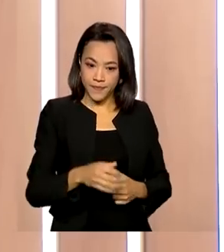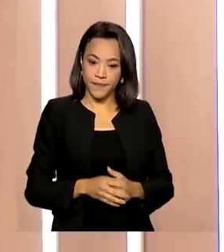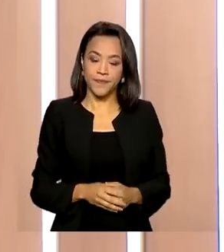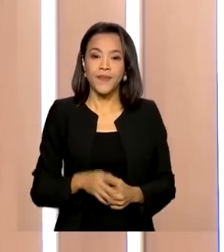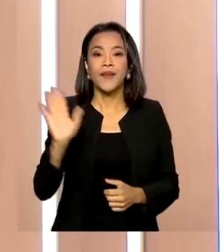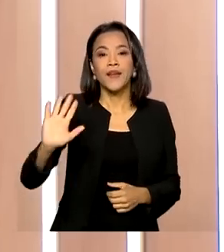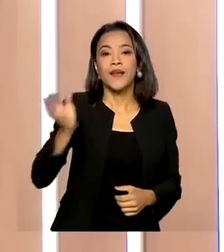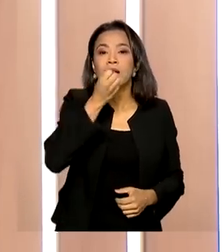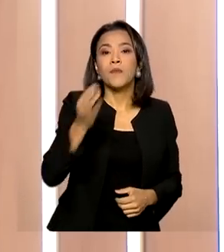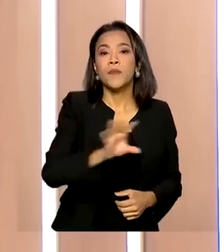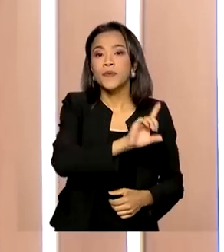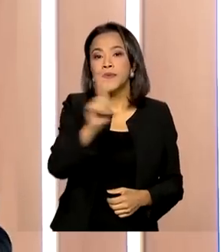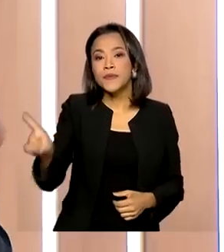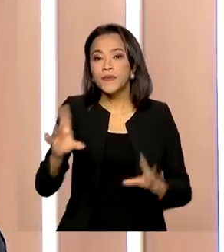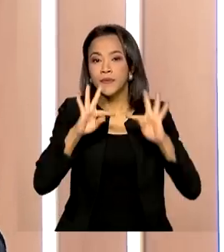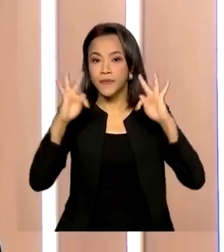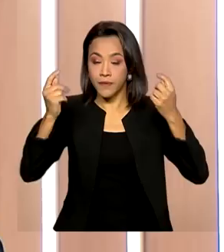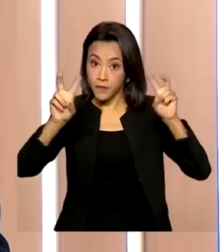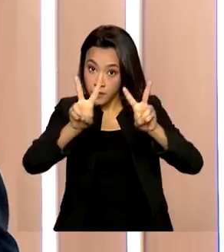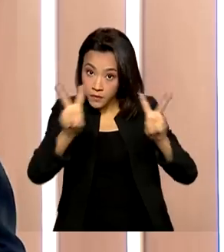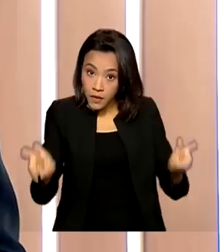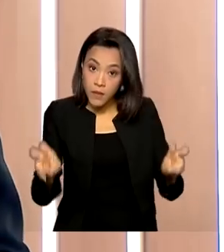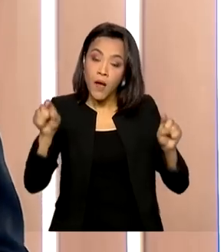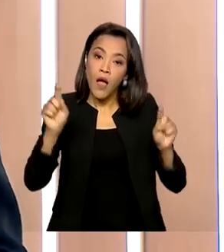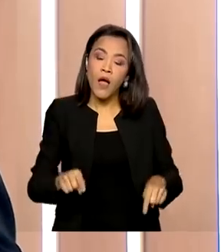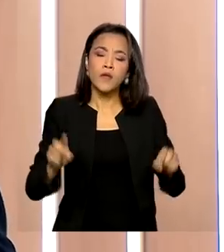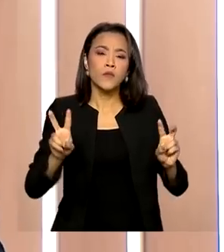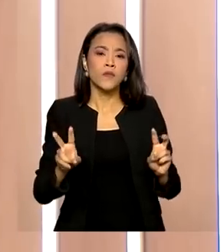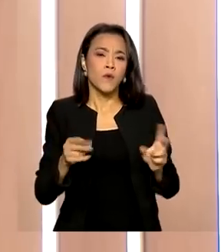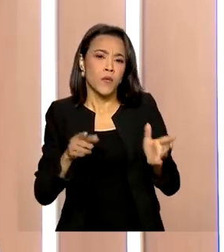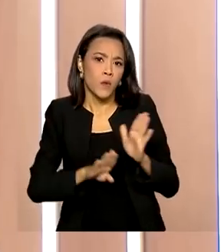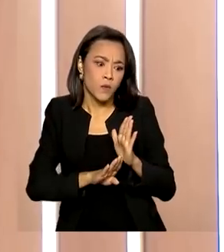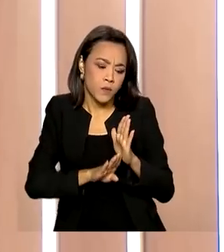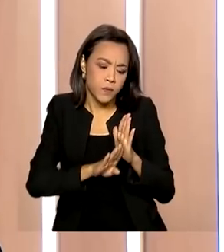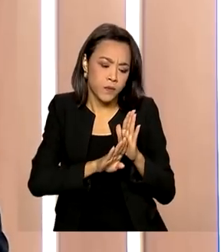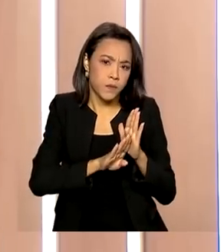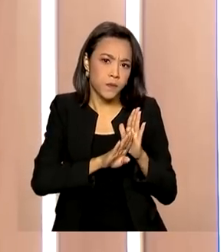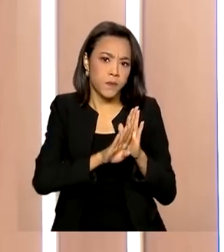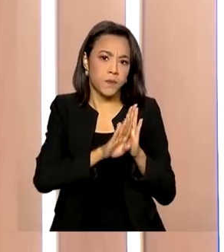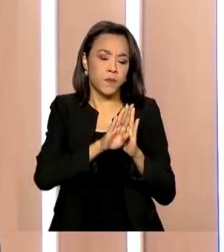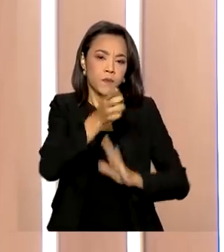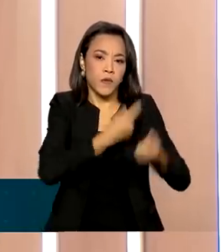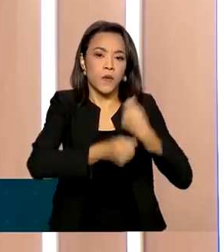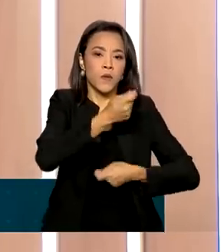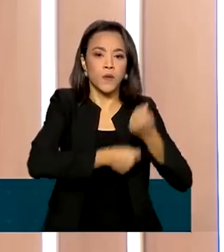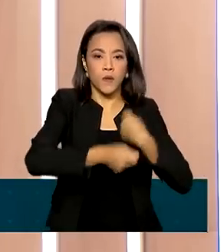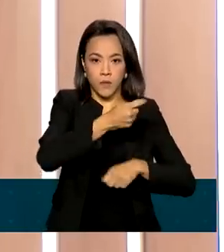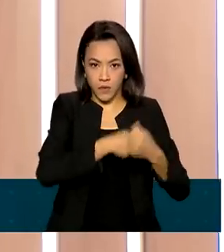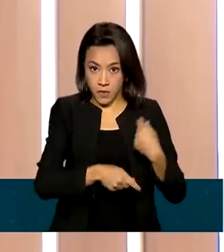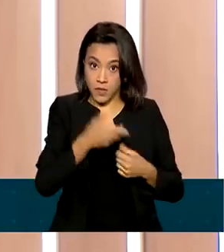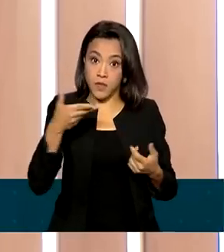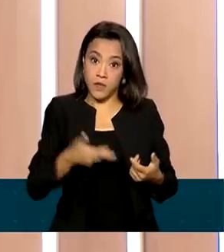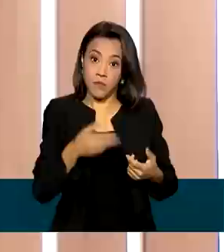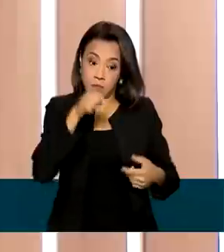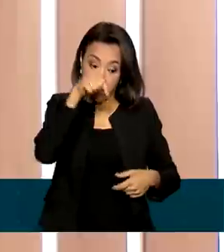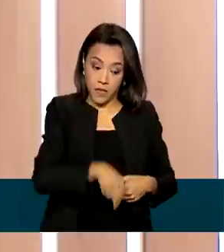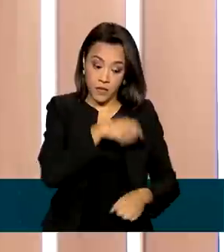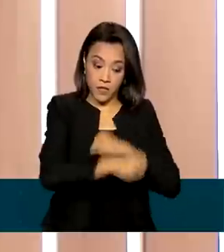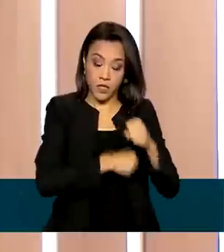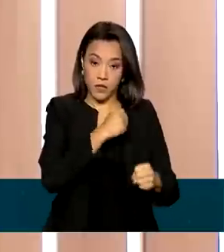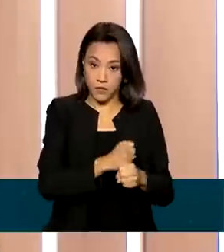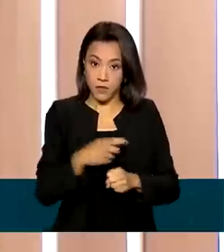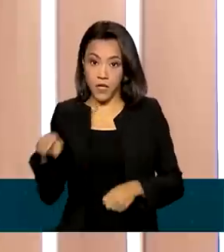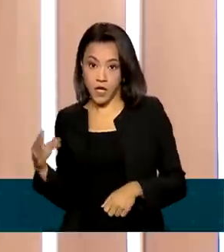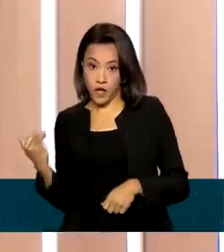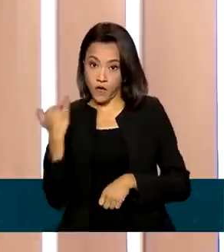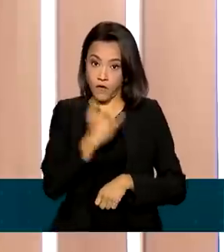dia, bom dia a todos. O nosso tema de hoje são as previsões de crescimento econômico do IPEA para 2022. E para tratar de um tema tão importante,